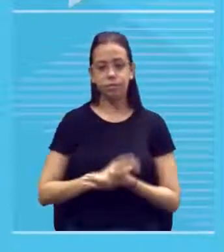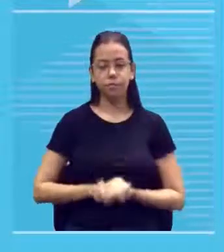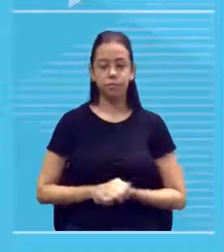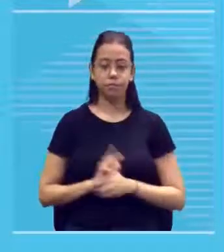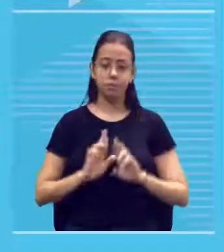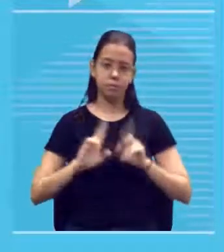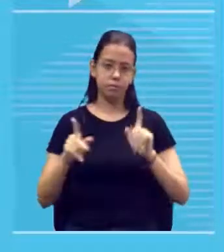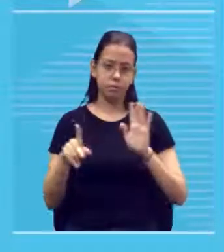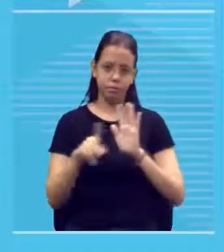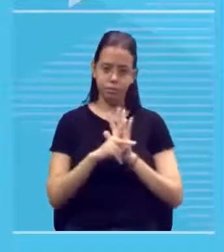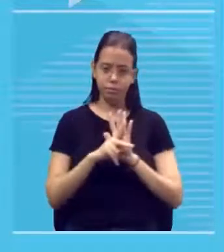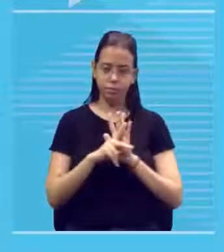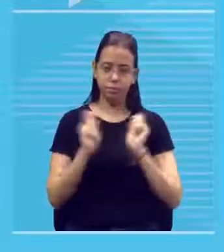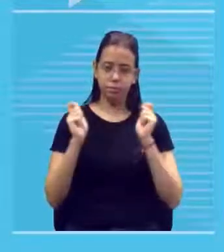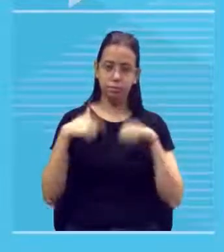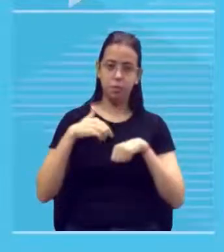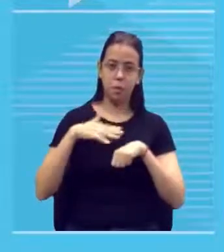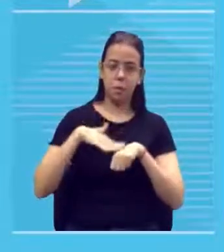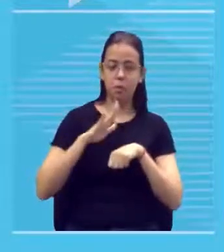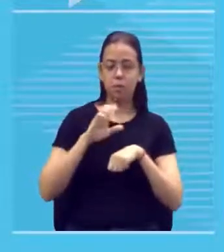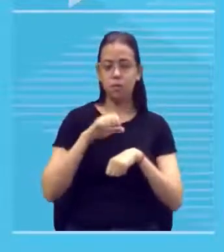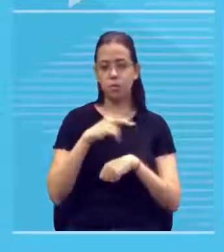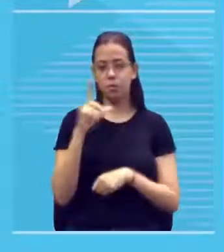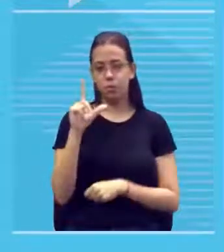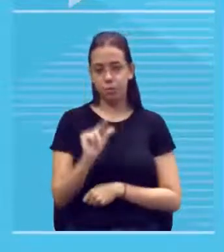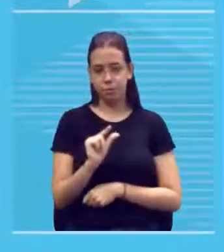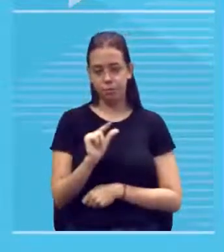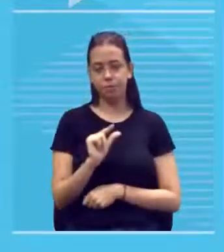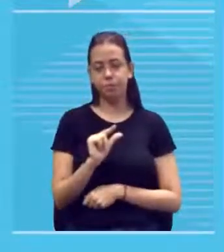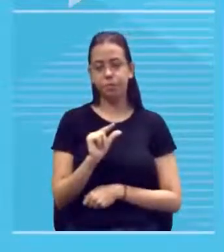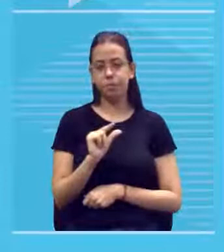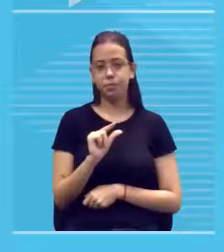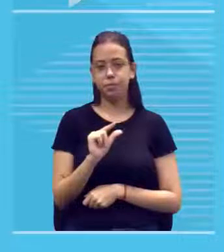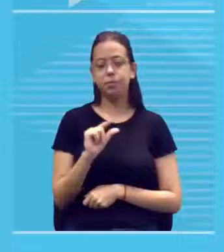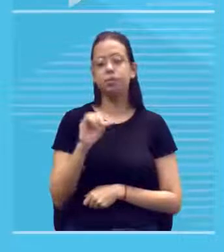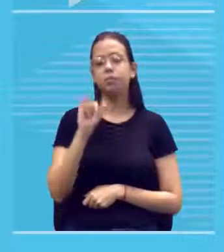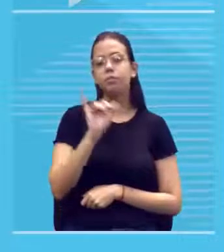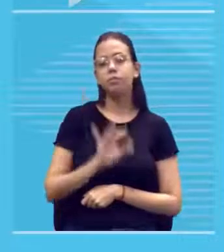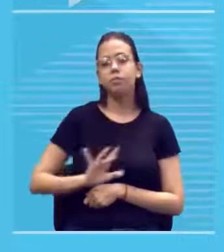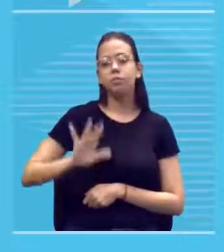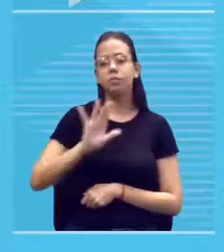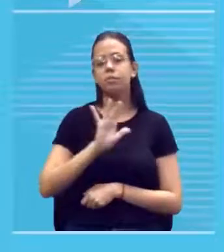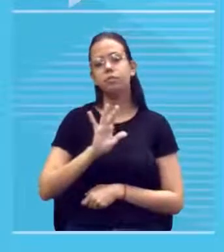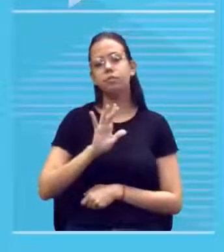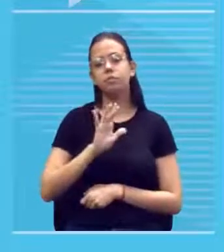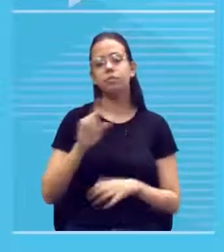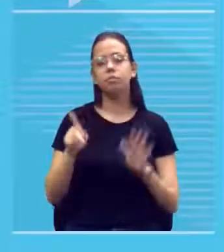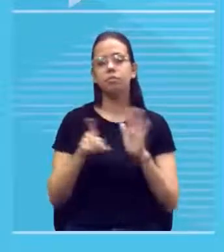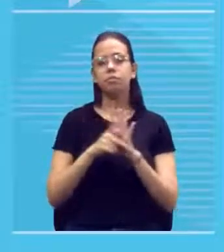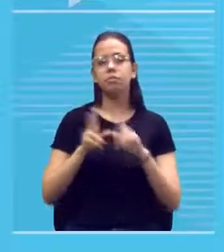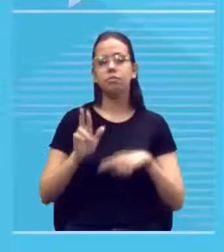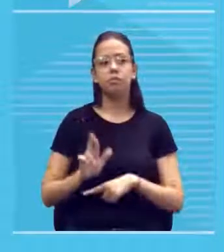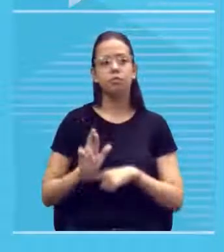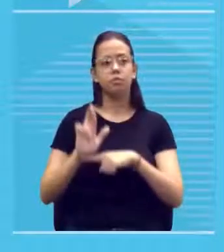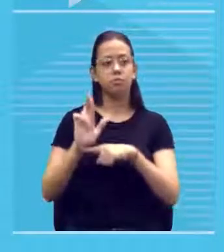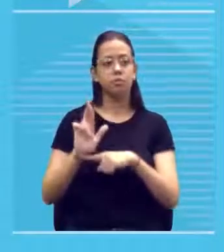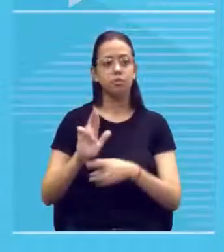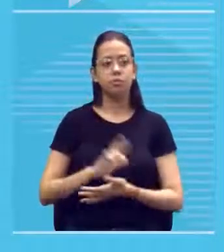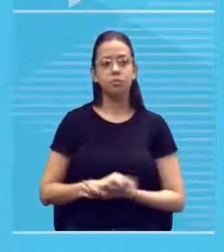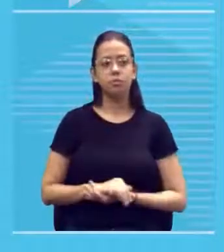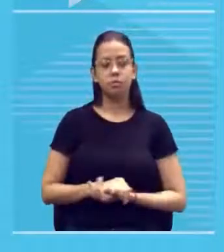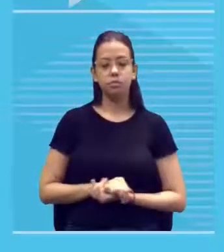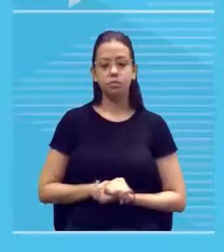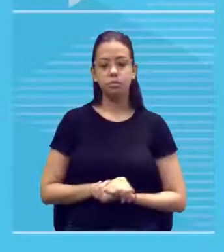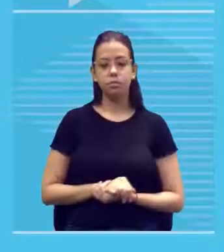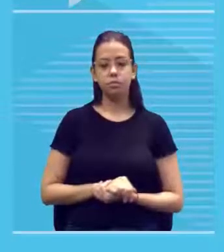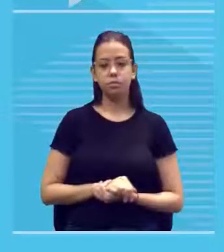diferente para mais ou para menos de uma imagem figurativa por quê?